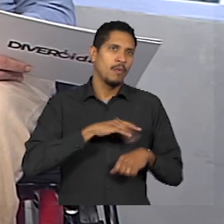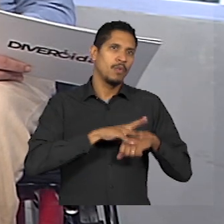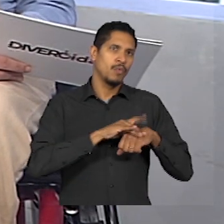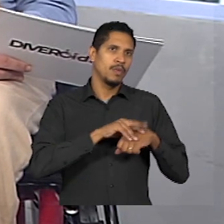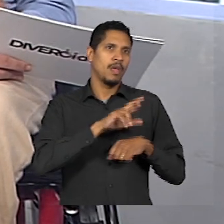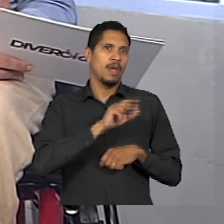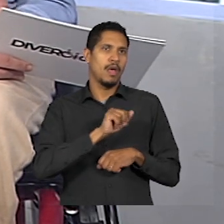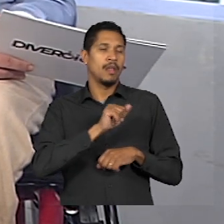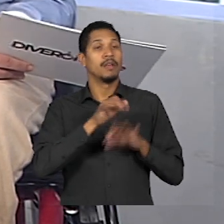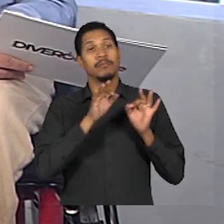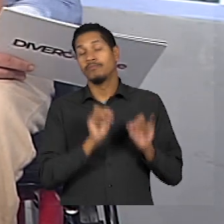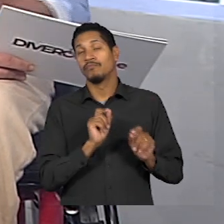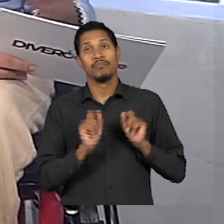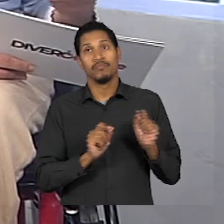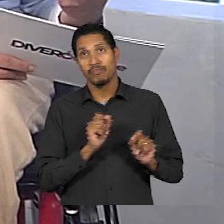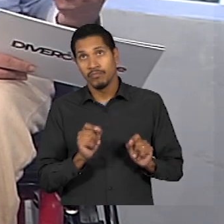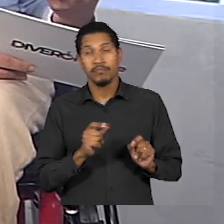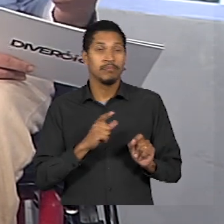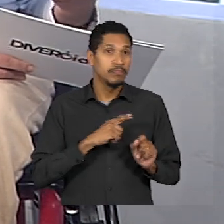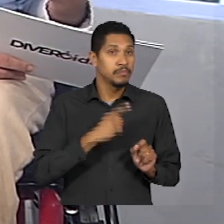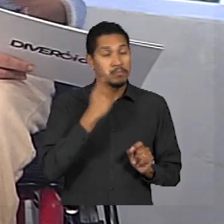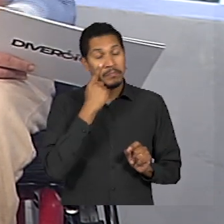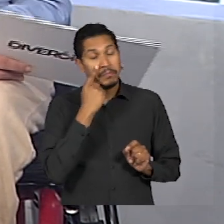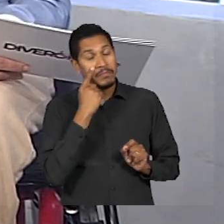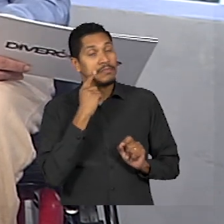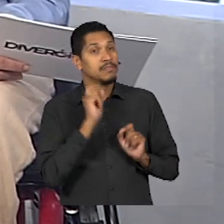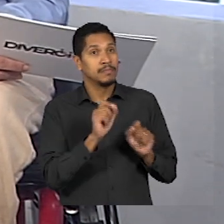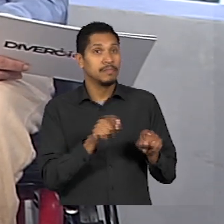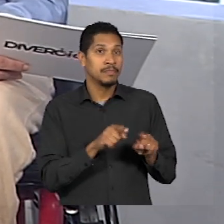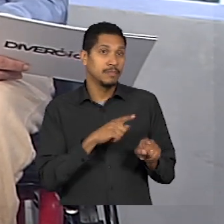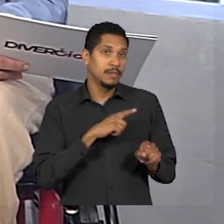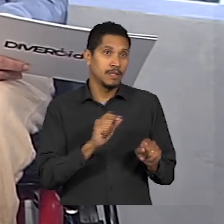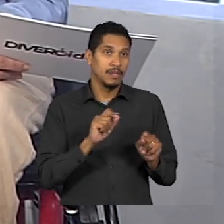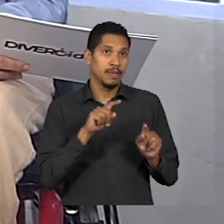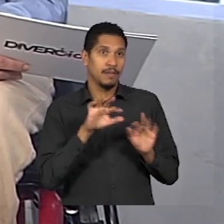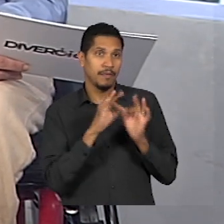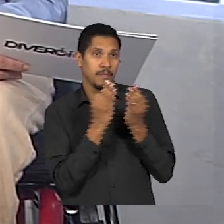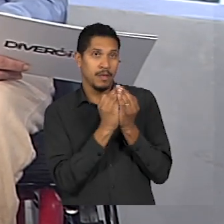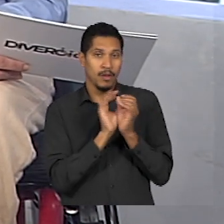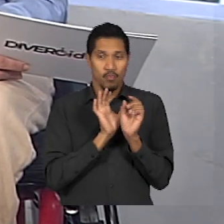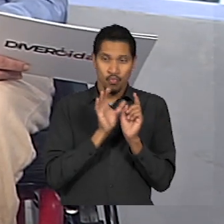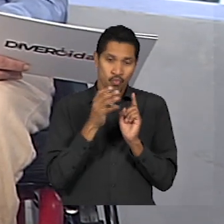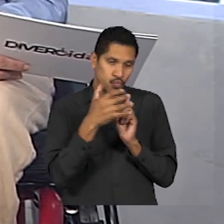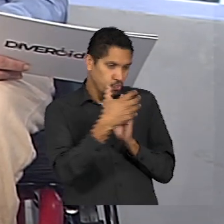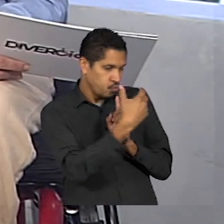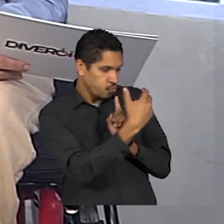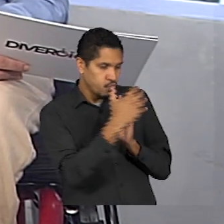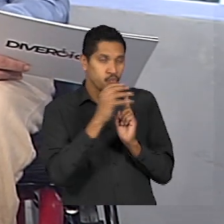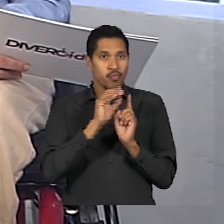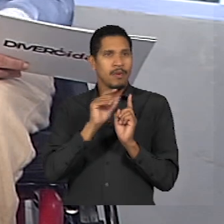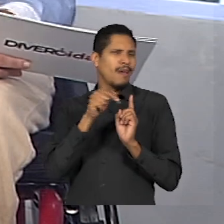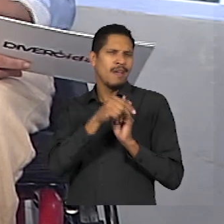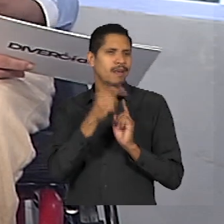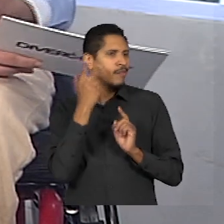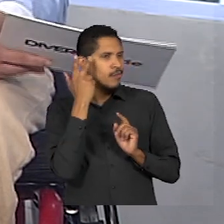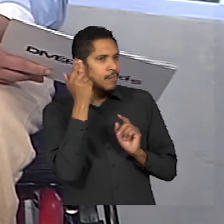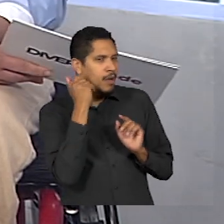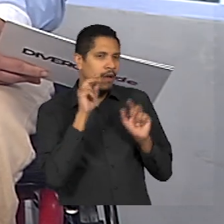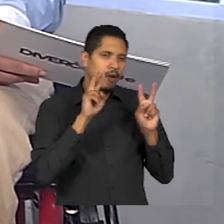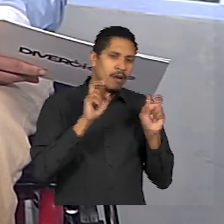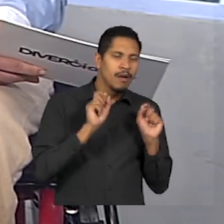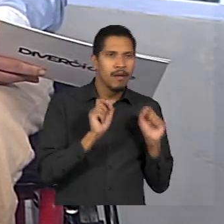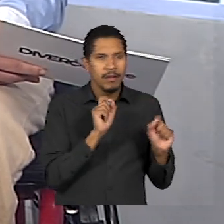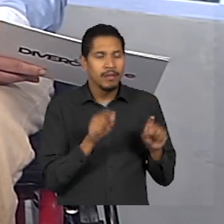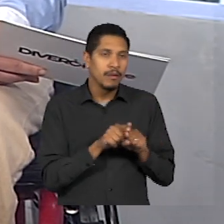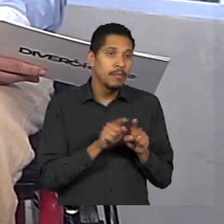rara, porque corre um pouco o risco de quando a gente está na nossa bolha da nossa família, a gente ser muito normalizado e muito... Não saber lidar